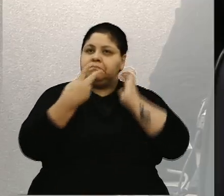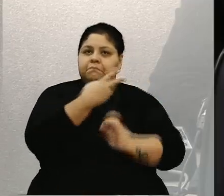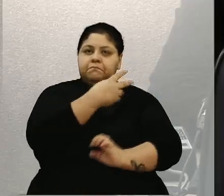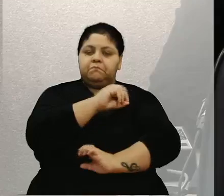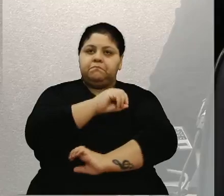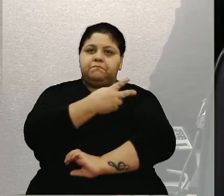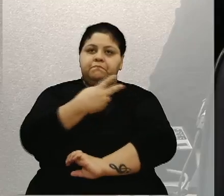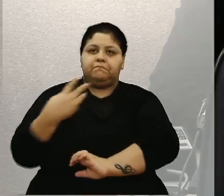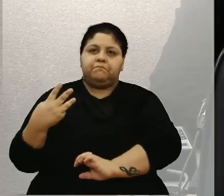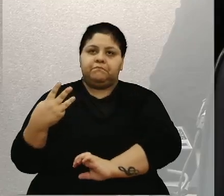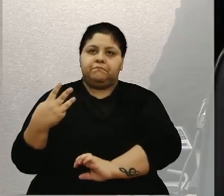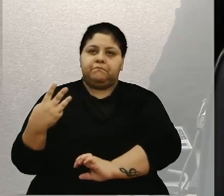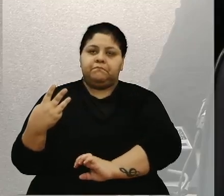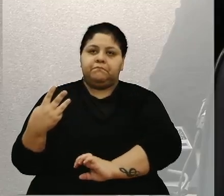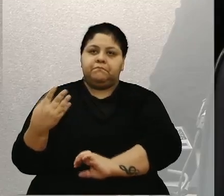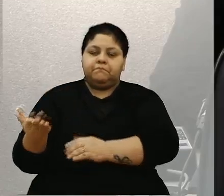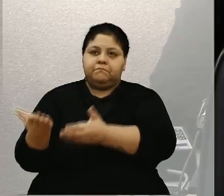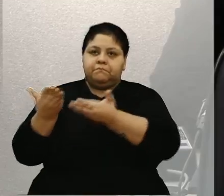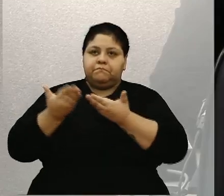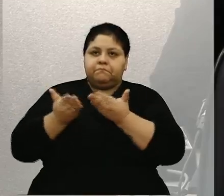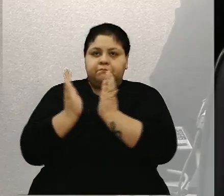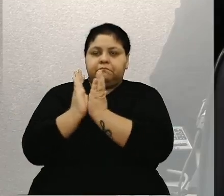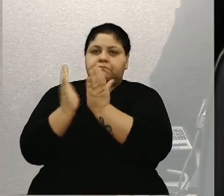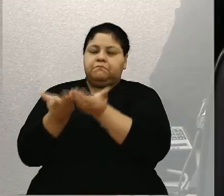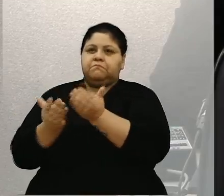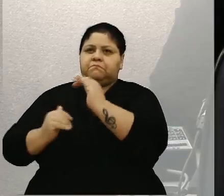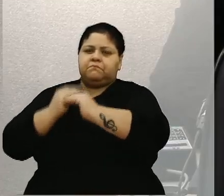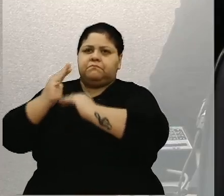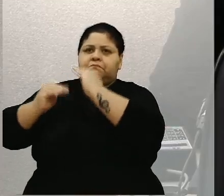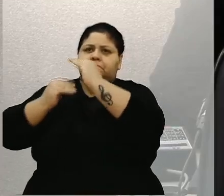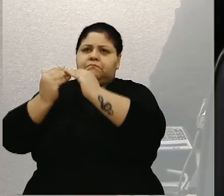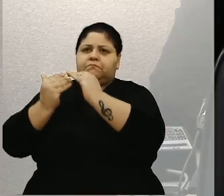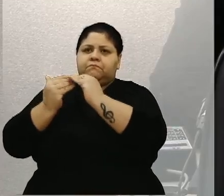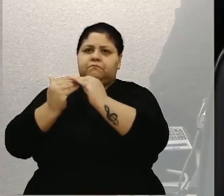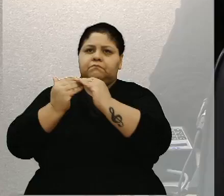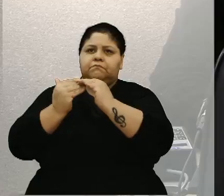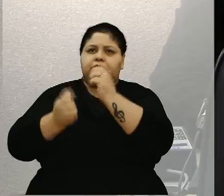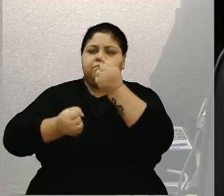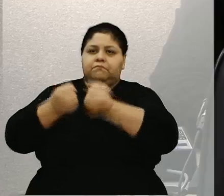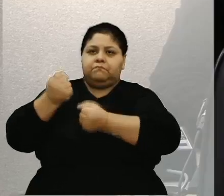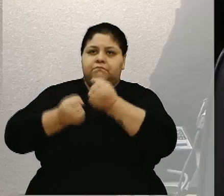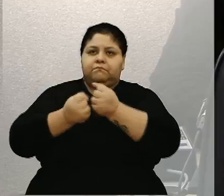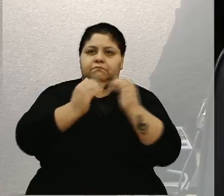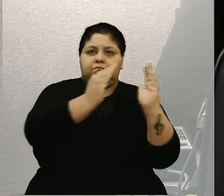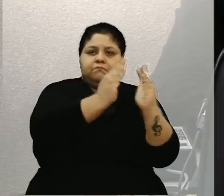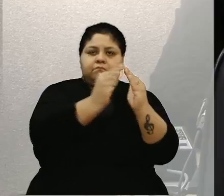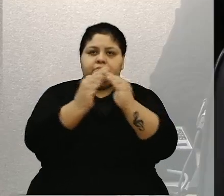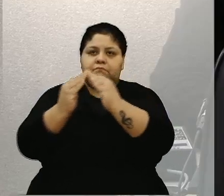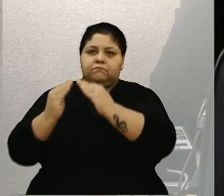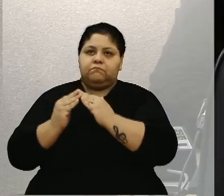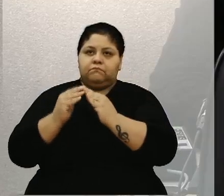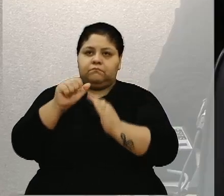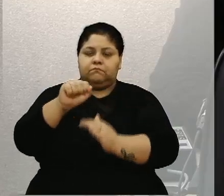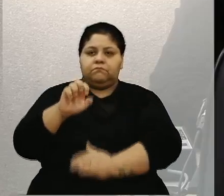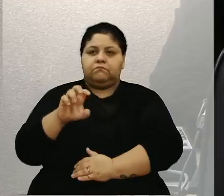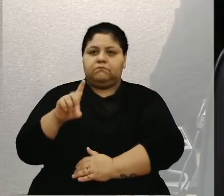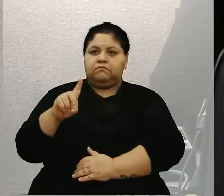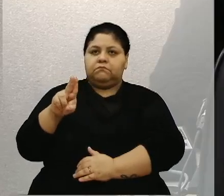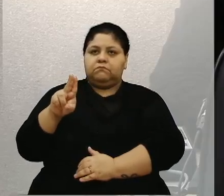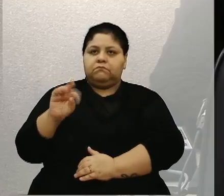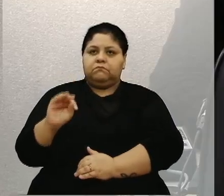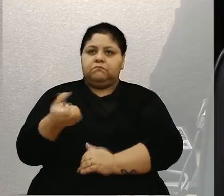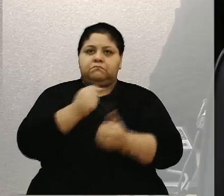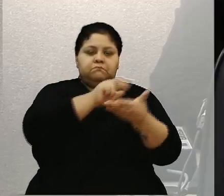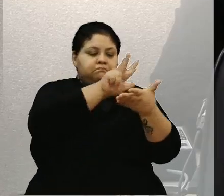2024. Recebe esta Comissão de Desenvolvimento Urbano, Transporte e Habitação, Sedut, para